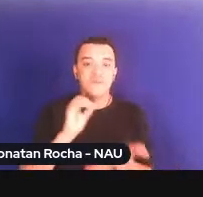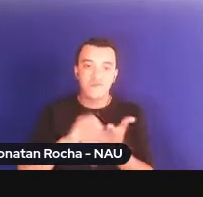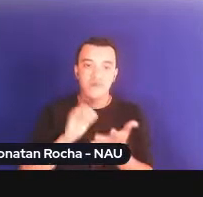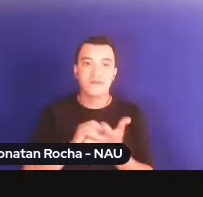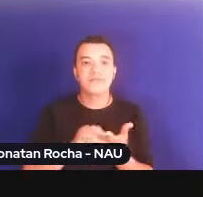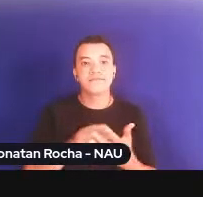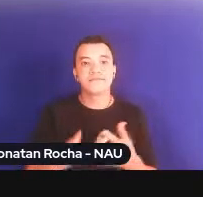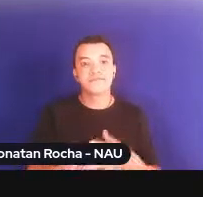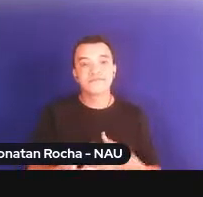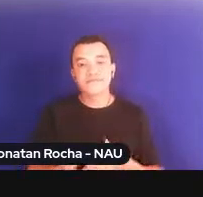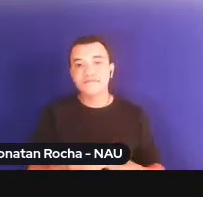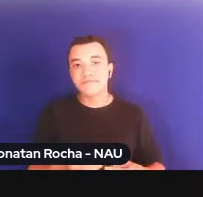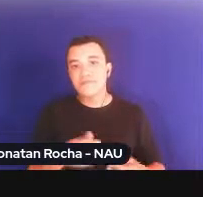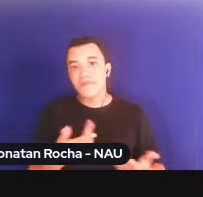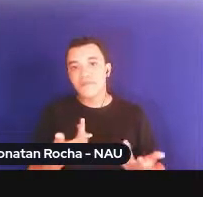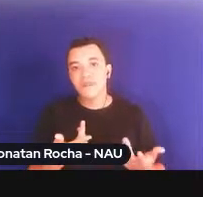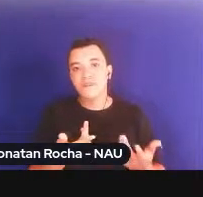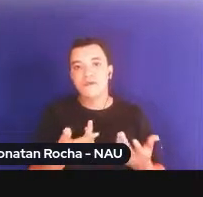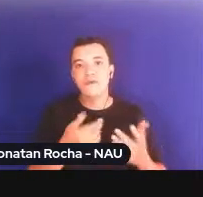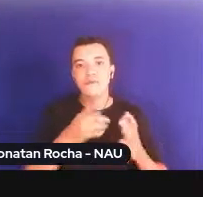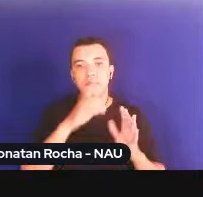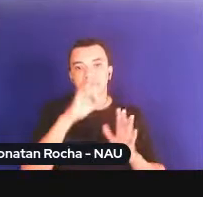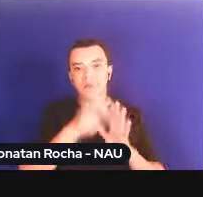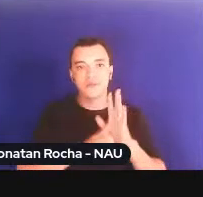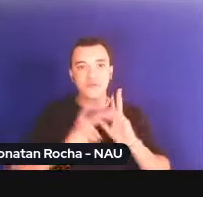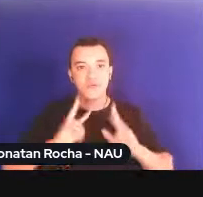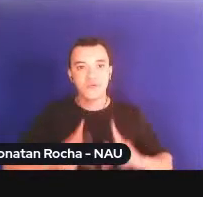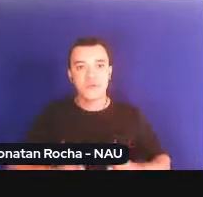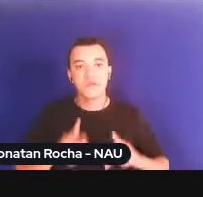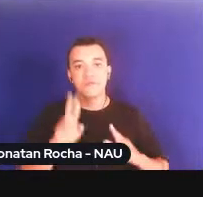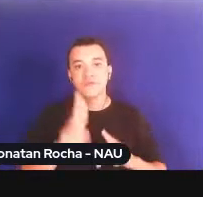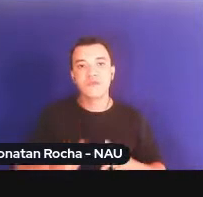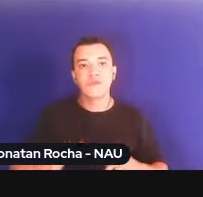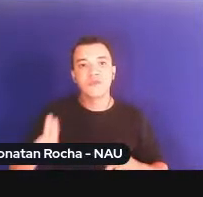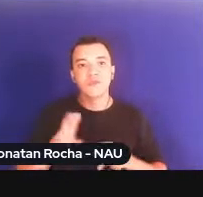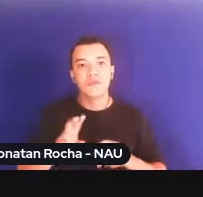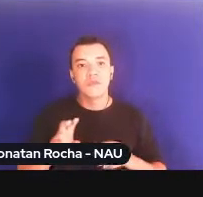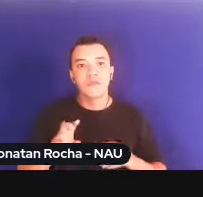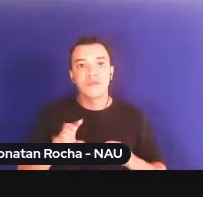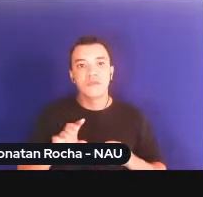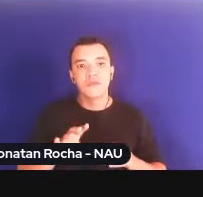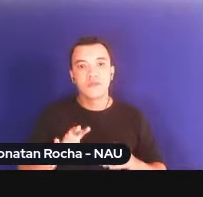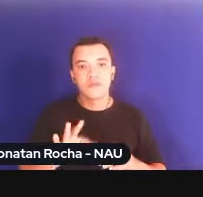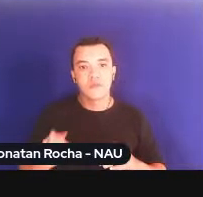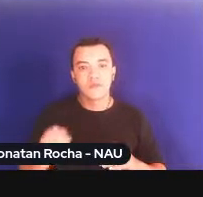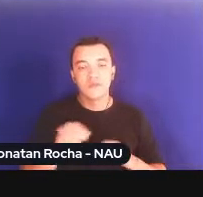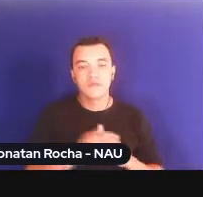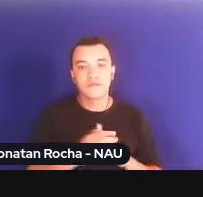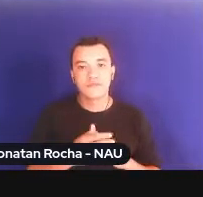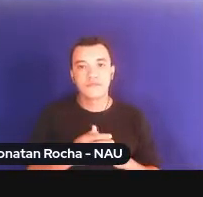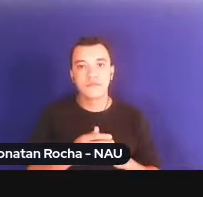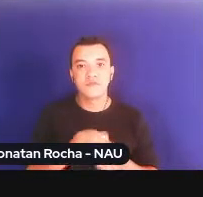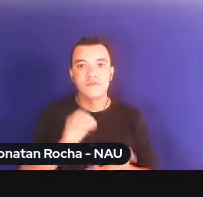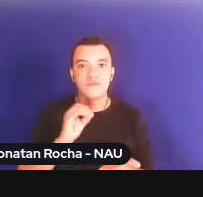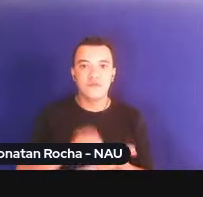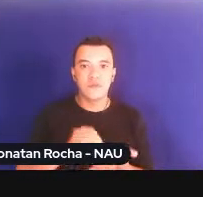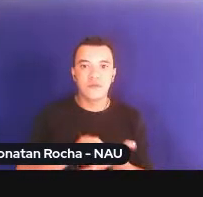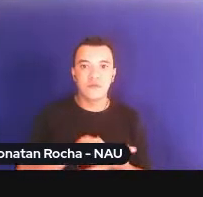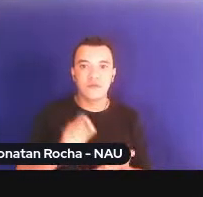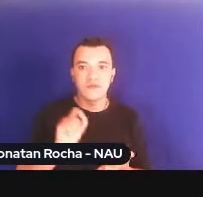Declaração Universal de Direitos Humanos é a ausência de suporte procedimental para que se